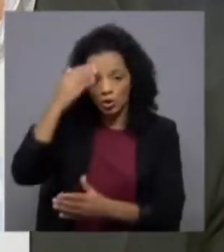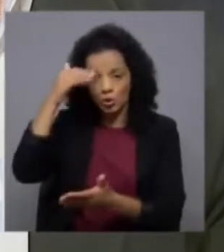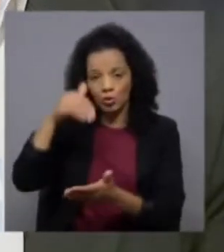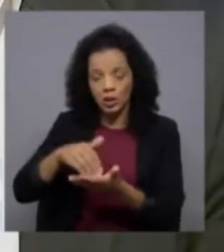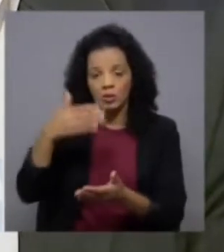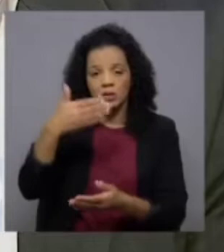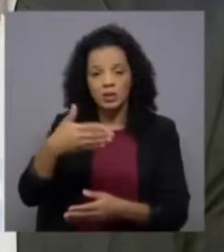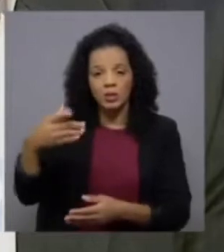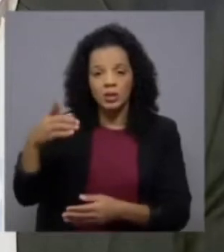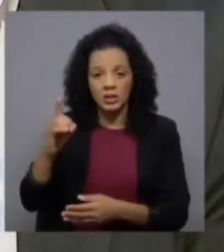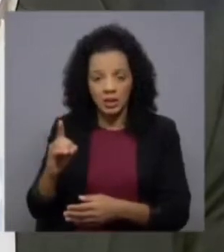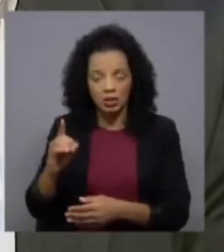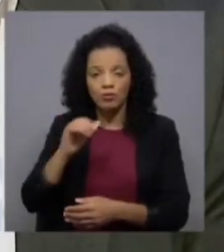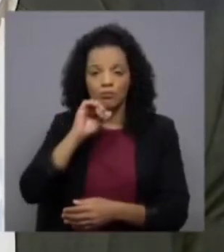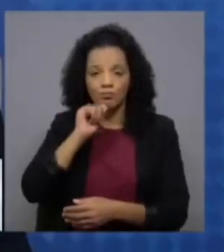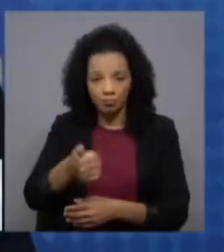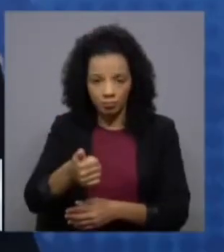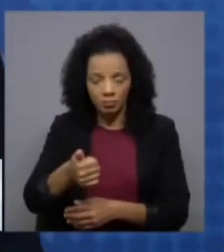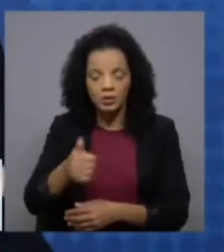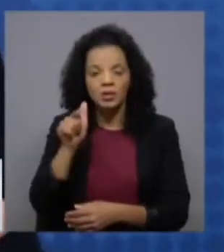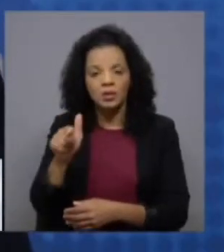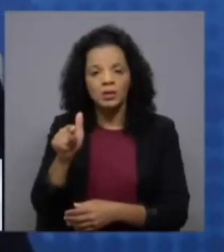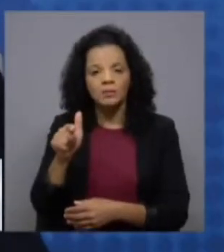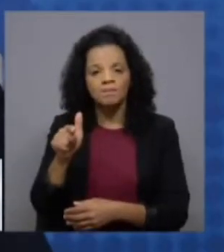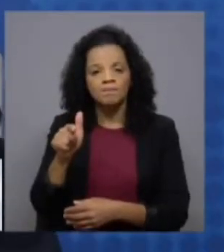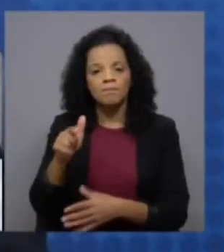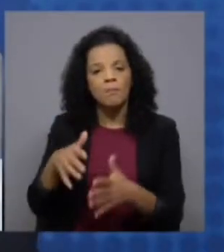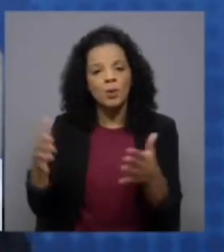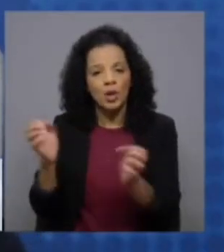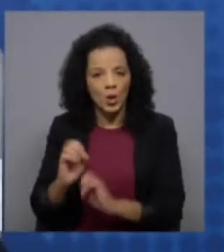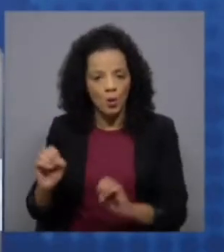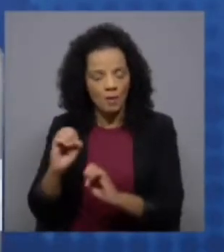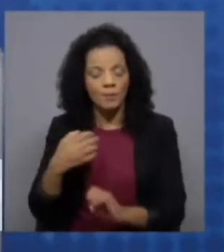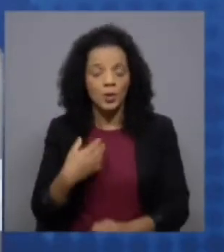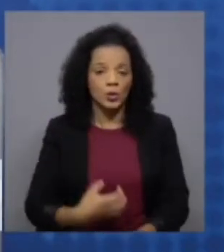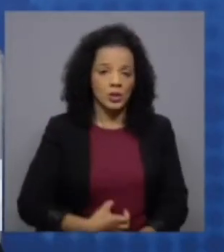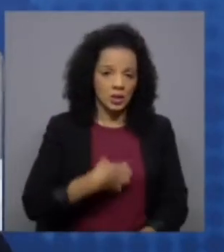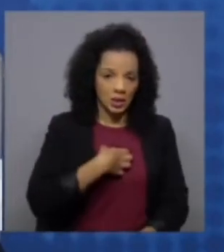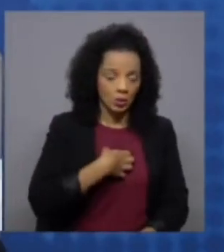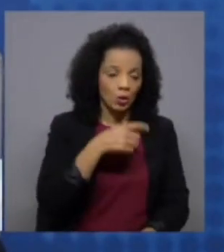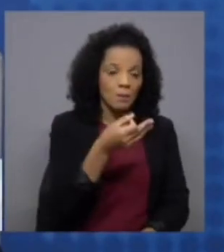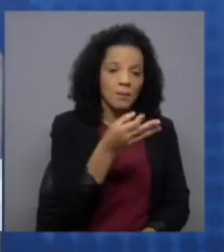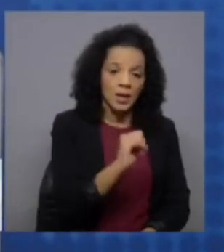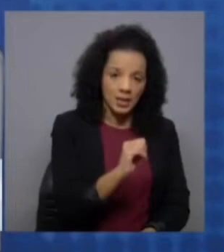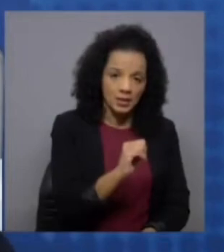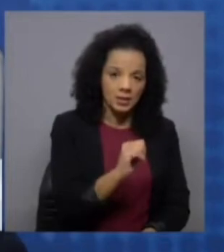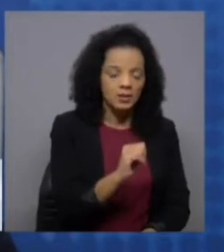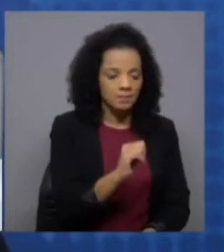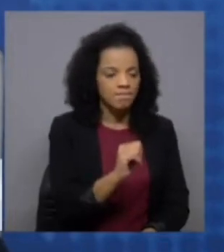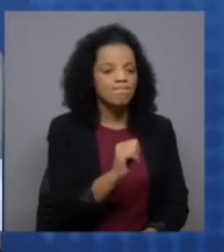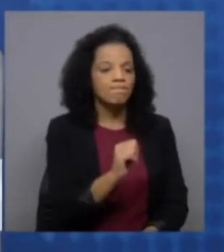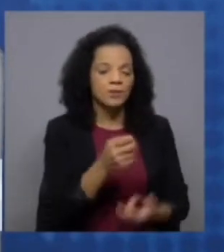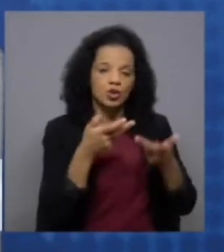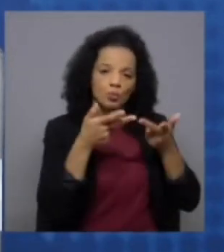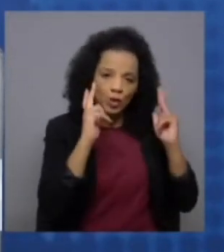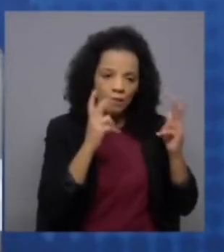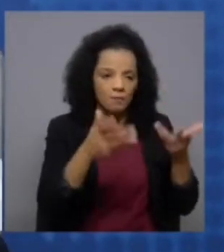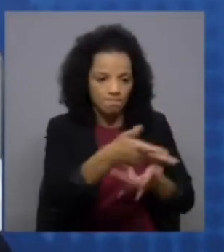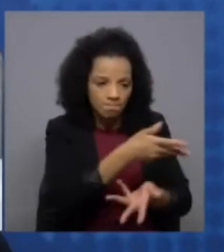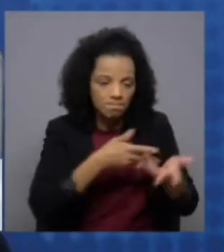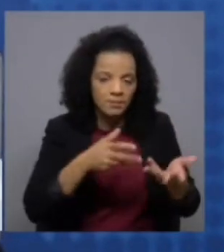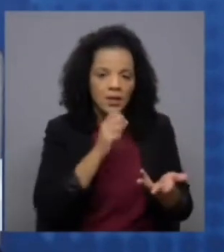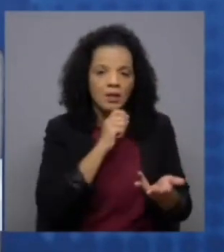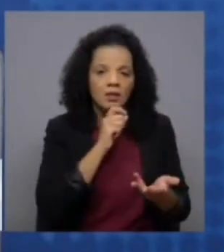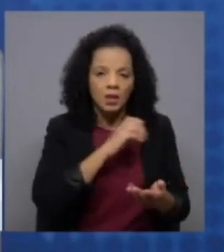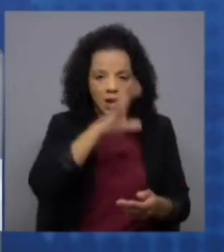entendo que o Partido Socialista deve democraticamente estar disponível para negociar e viabilizar um governo